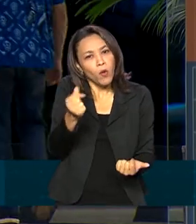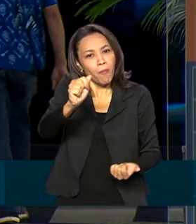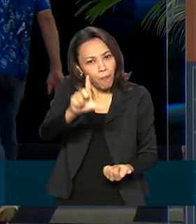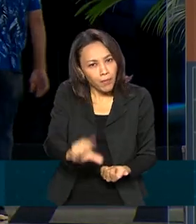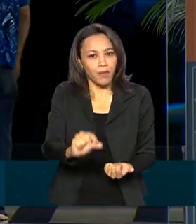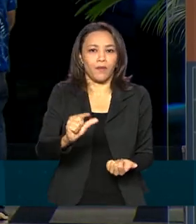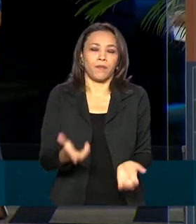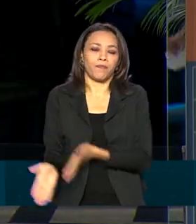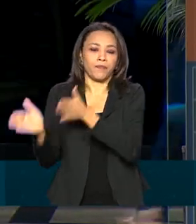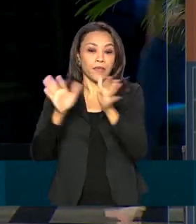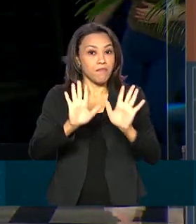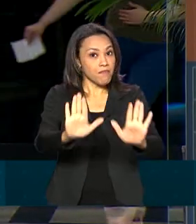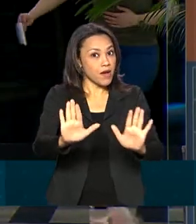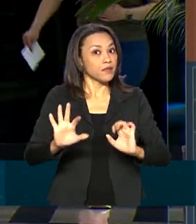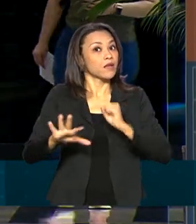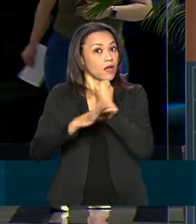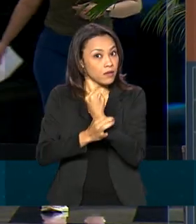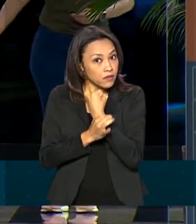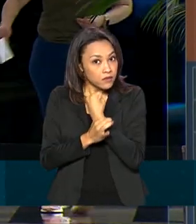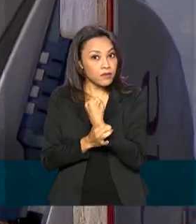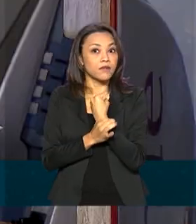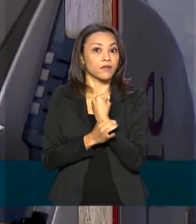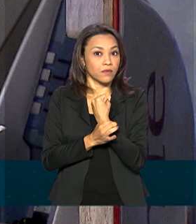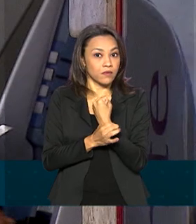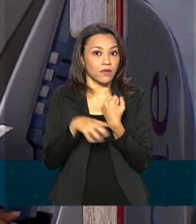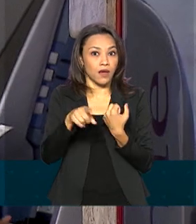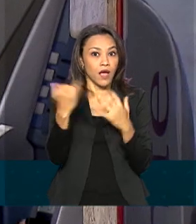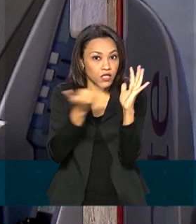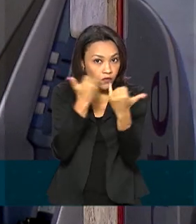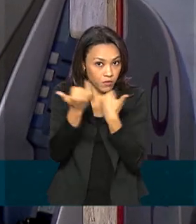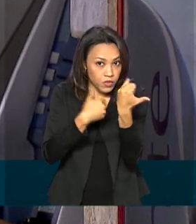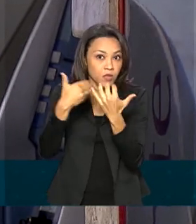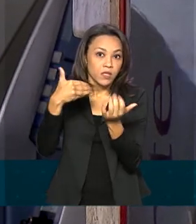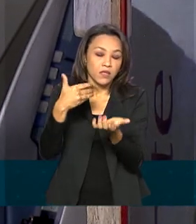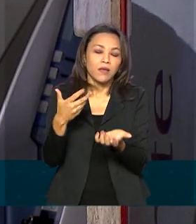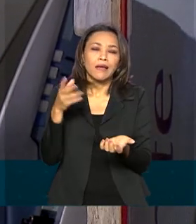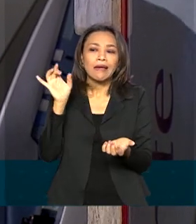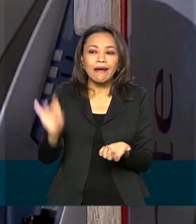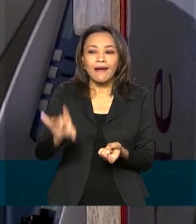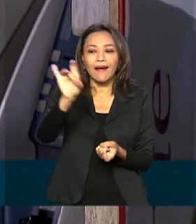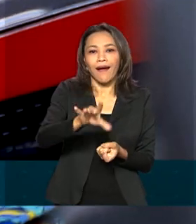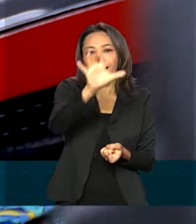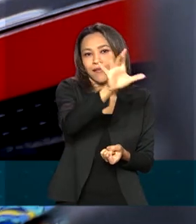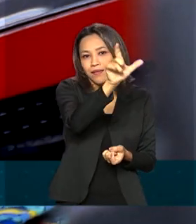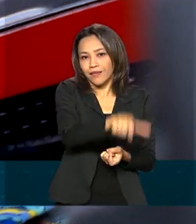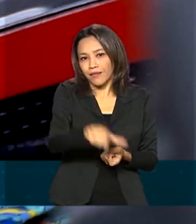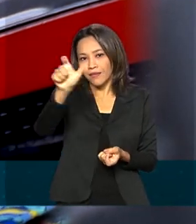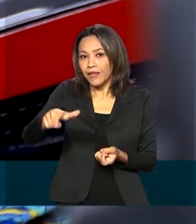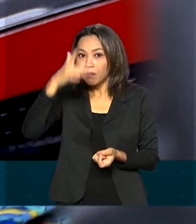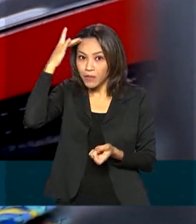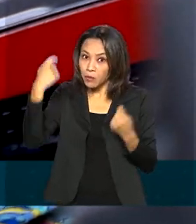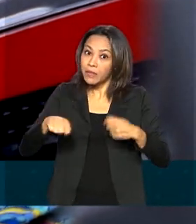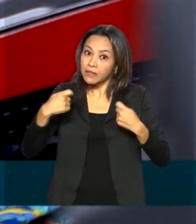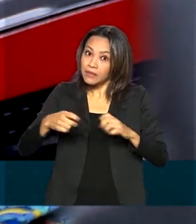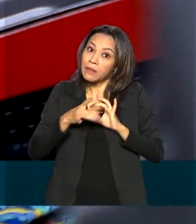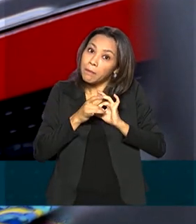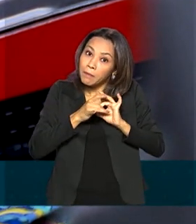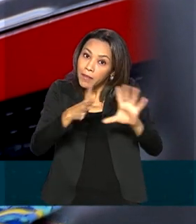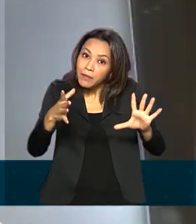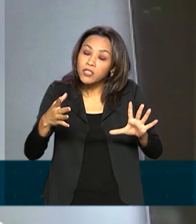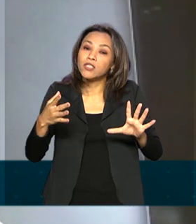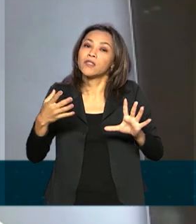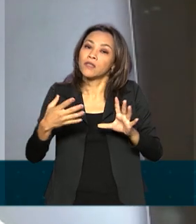Mas para garantir a segurança dos dados do consumidor, cada cliente vai precisar autorizar o compartilhamento das